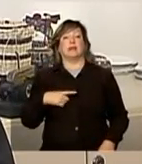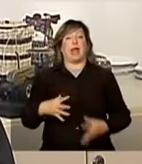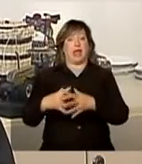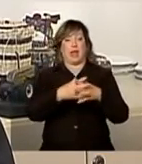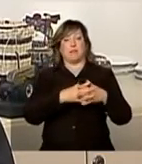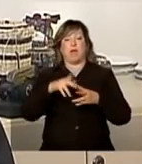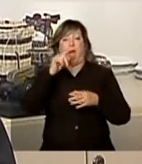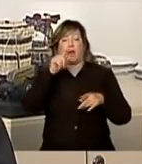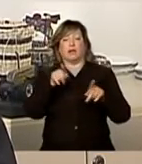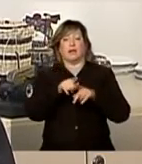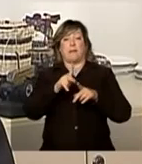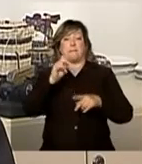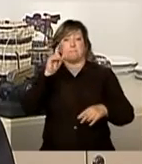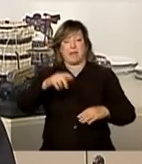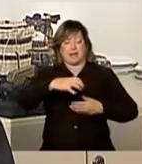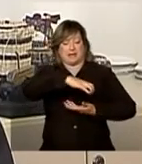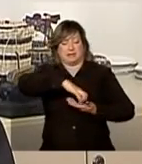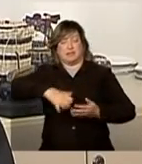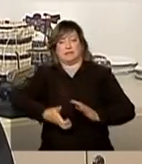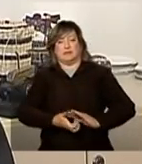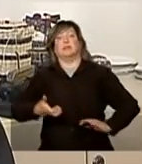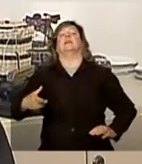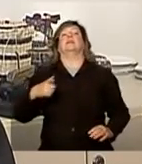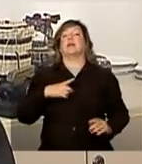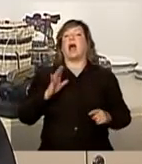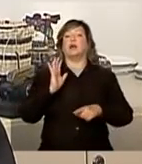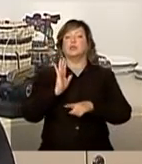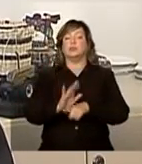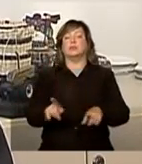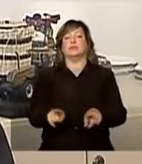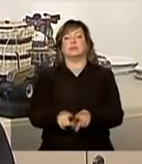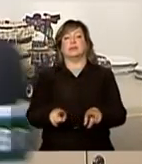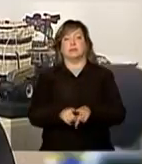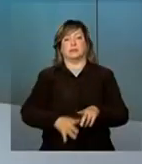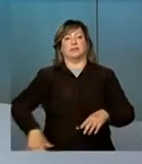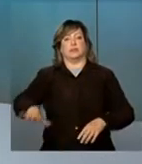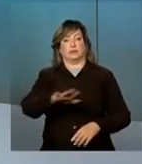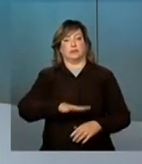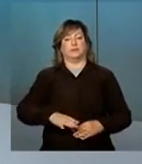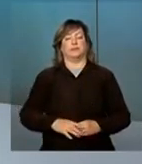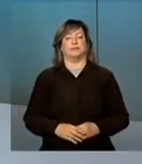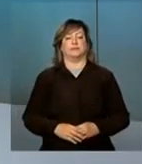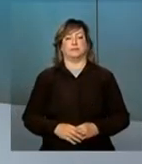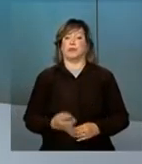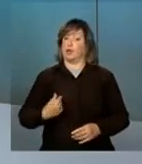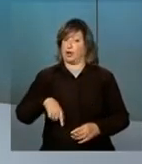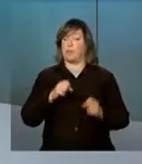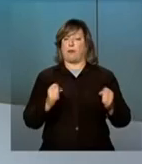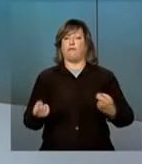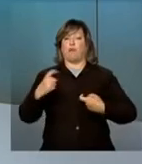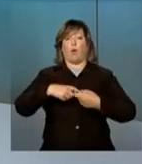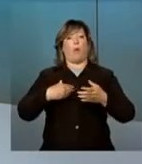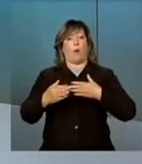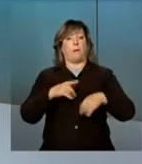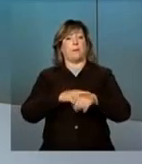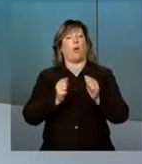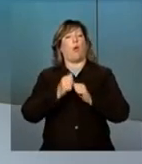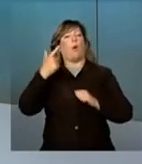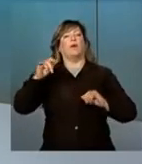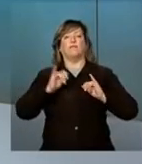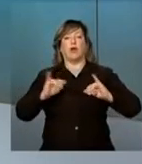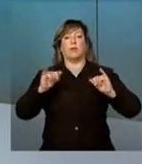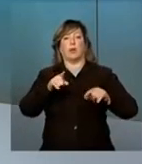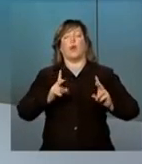também permitirá uma atuação de segurança hídrica nesses municípios. E nós podemos voltar a qualquer momento com